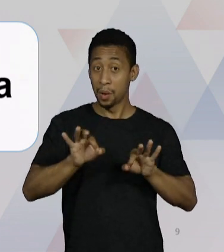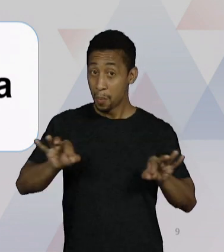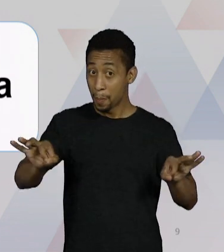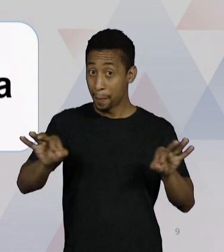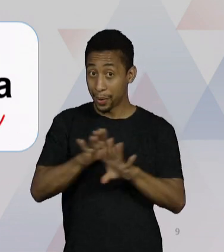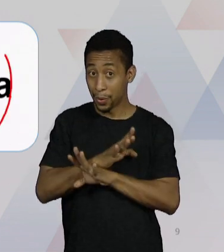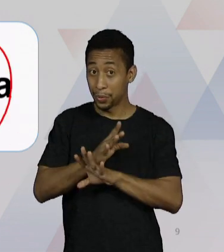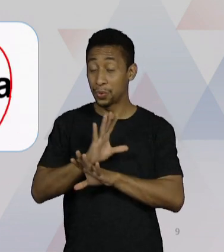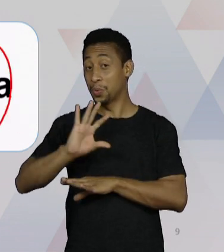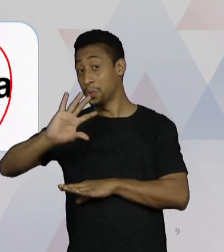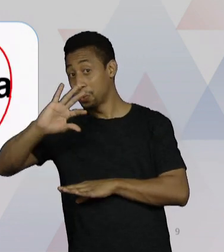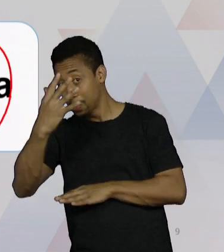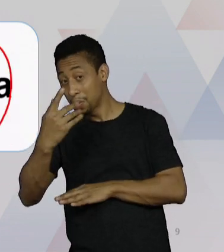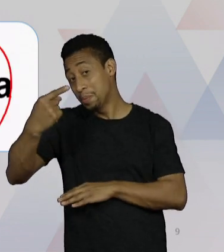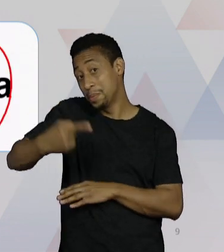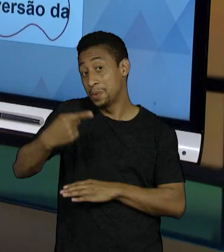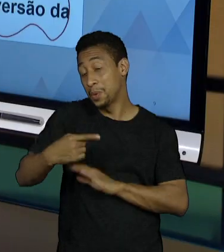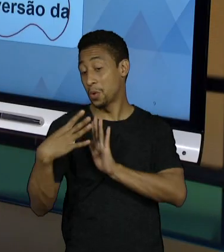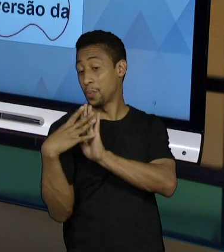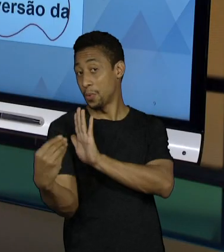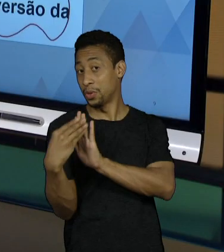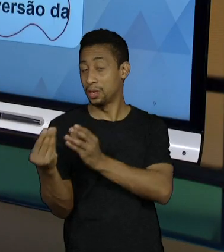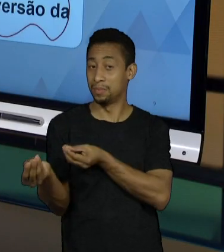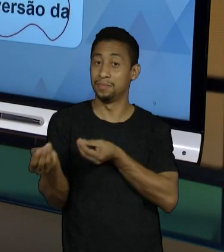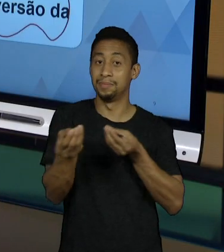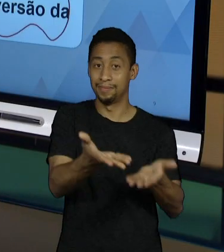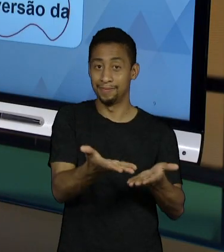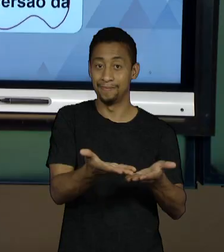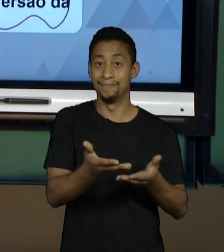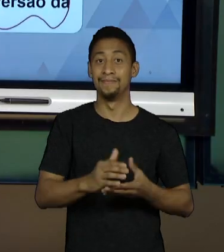protótipo da solução.